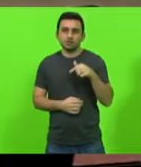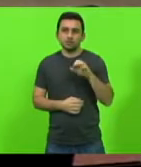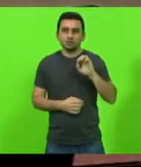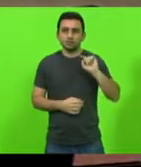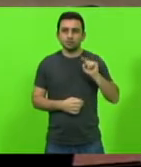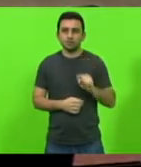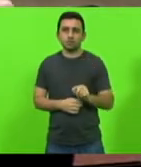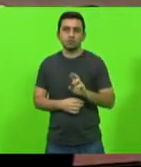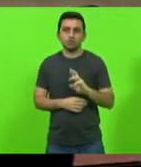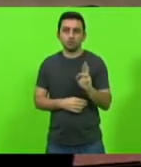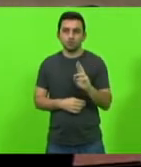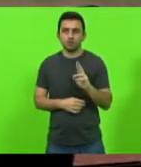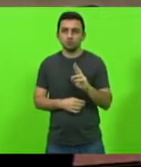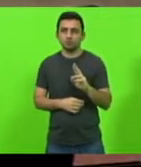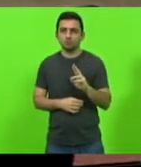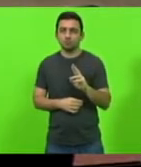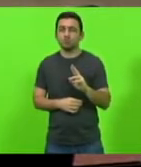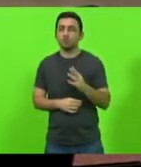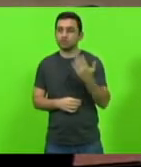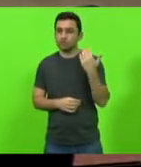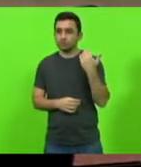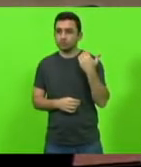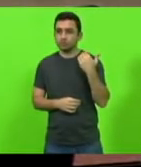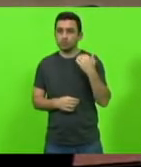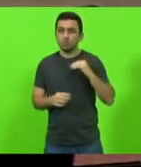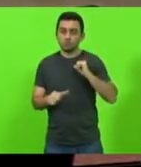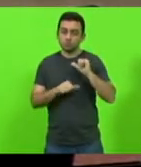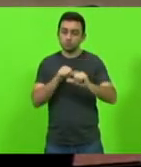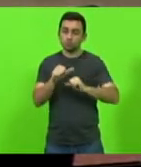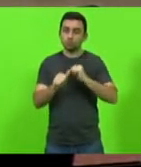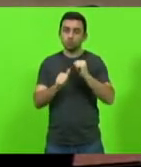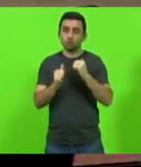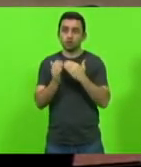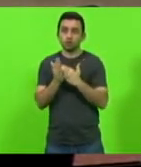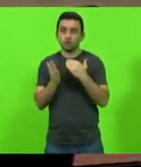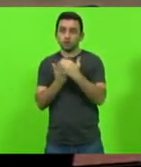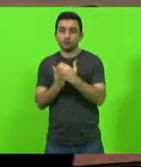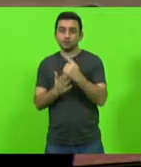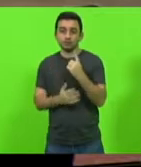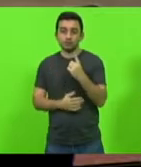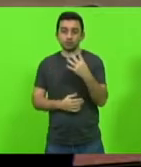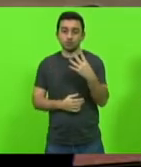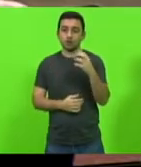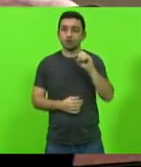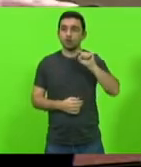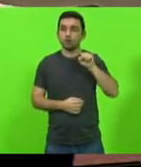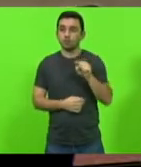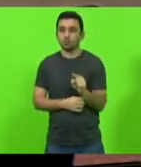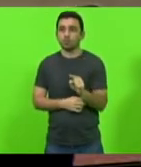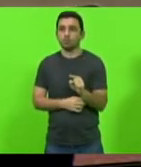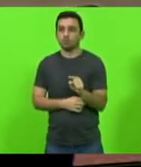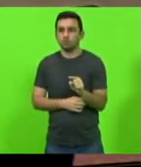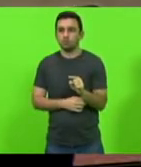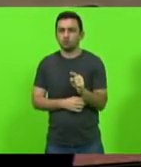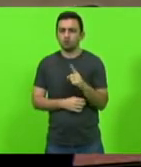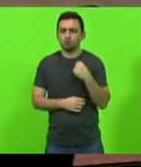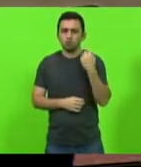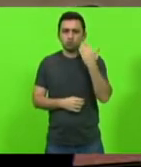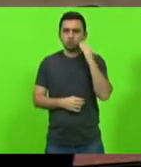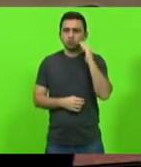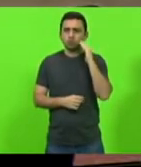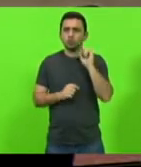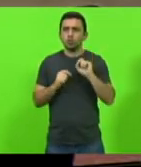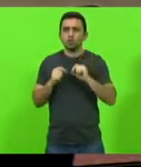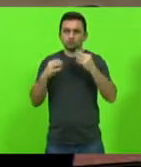ou seja o valor era 70 mil reais passando para 140 mil o que no nosso entendimento é